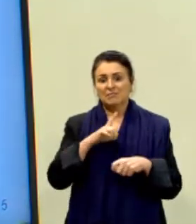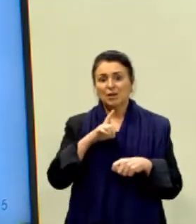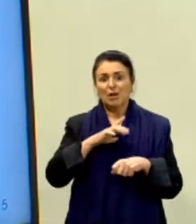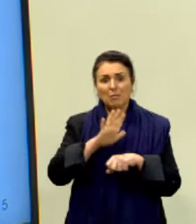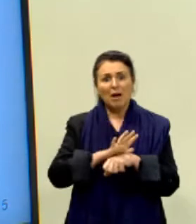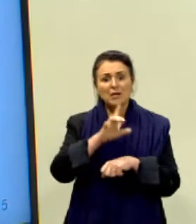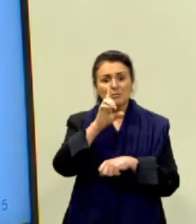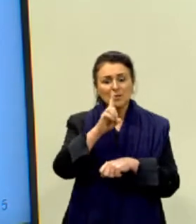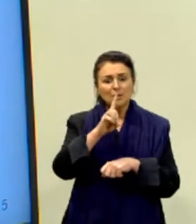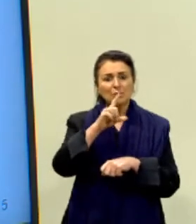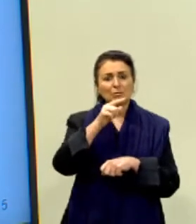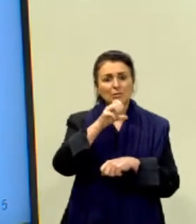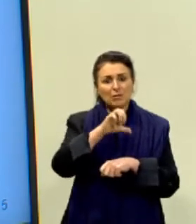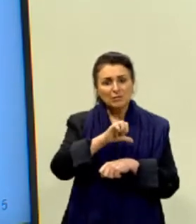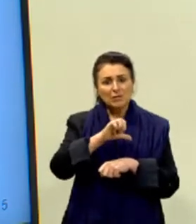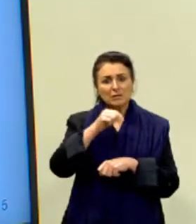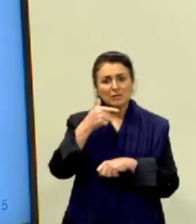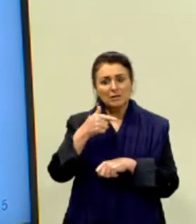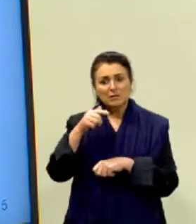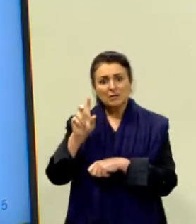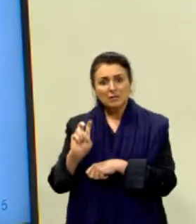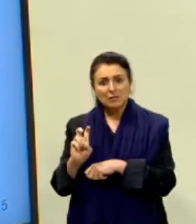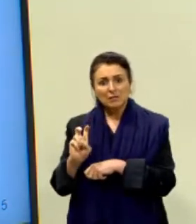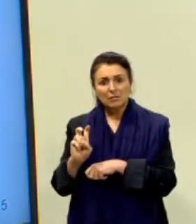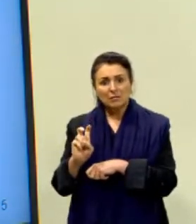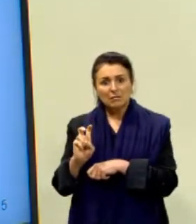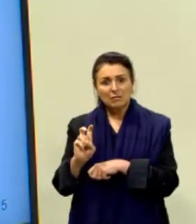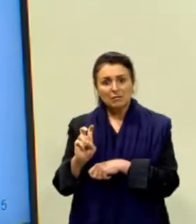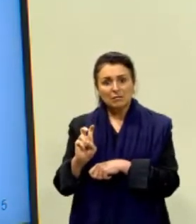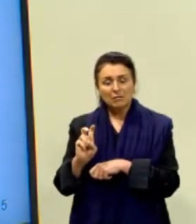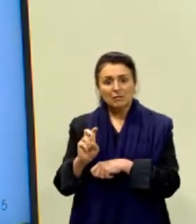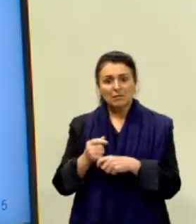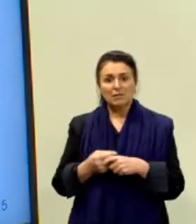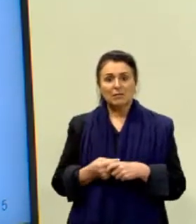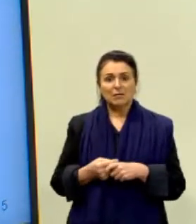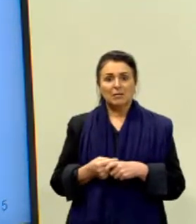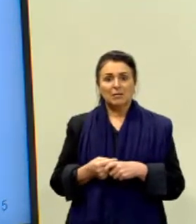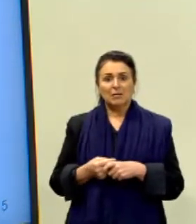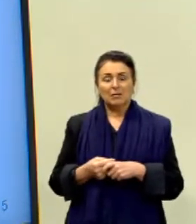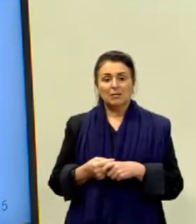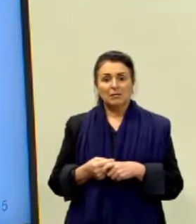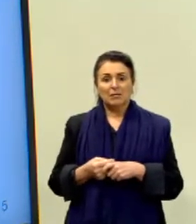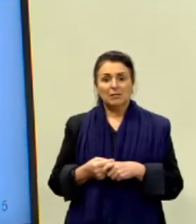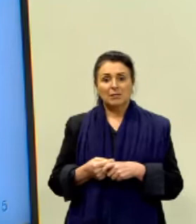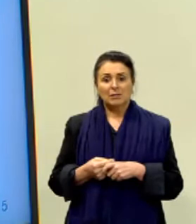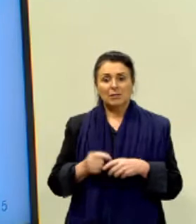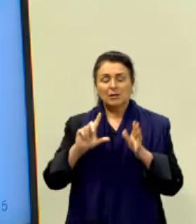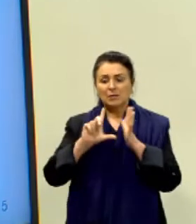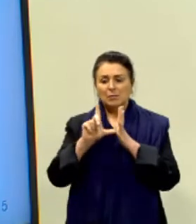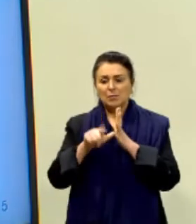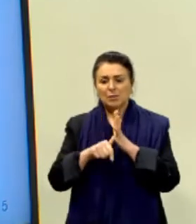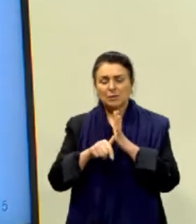do que no final